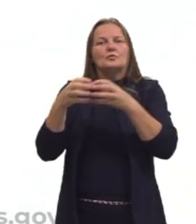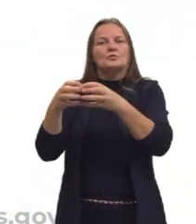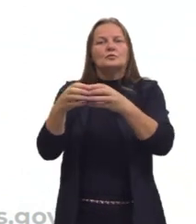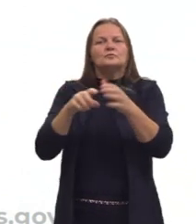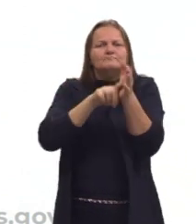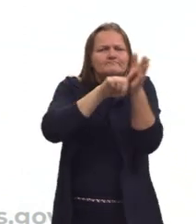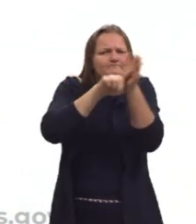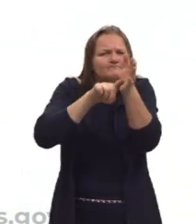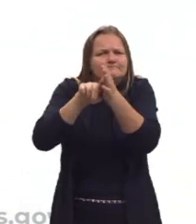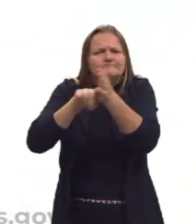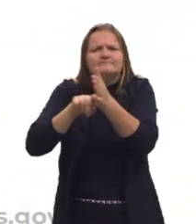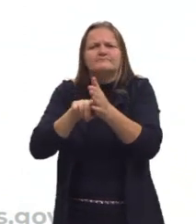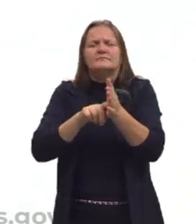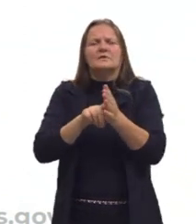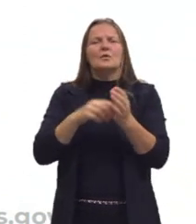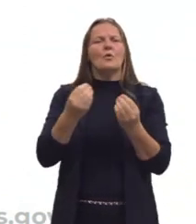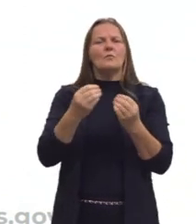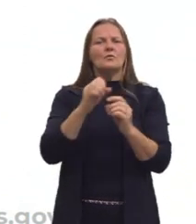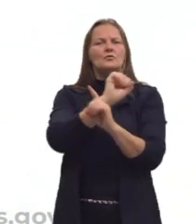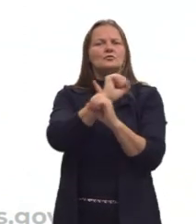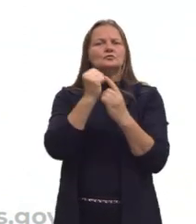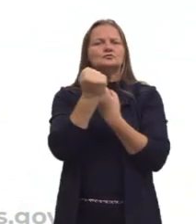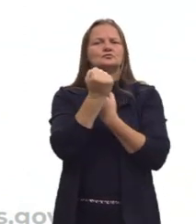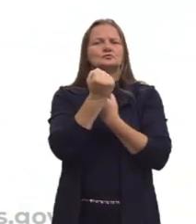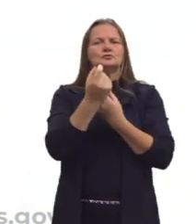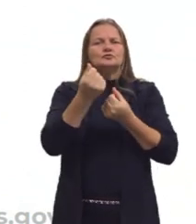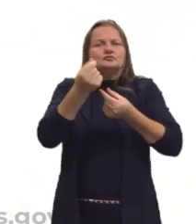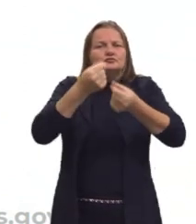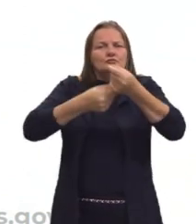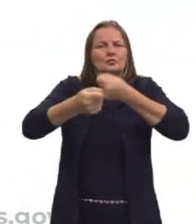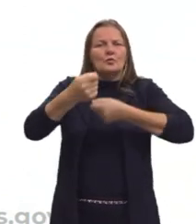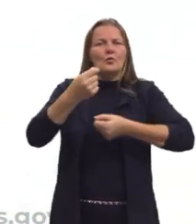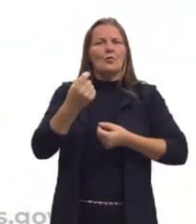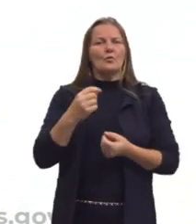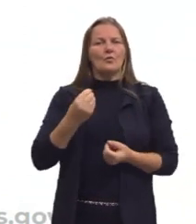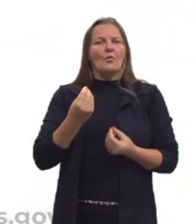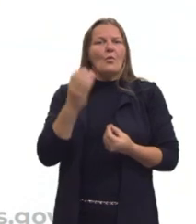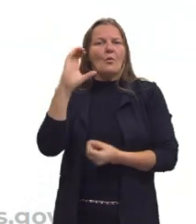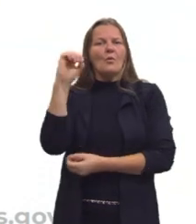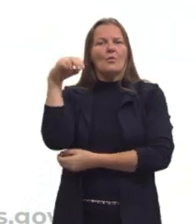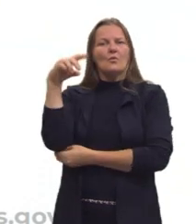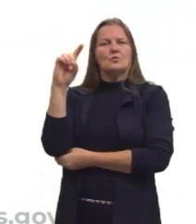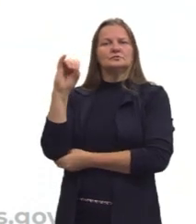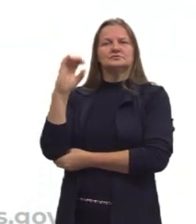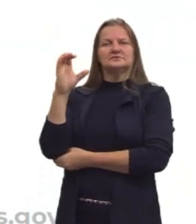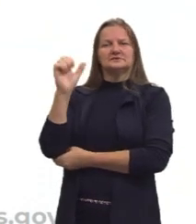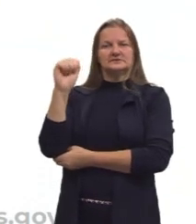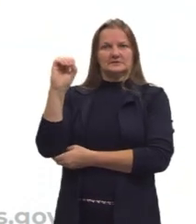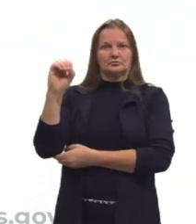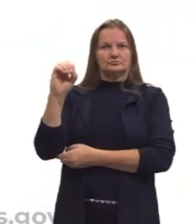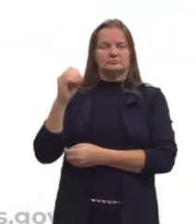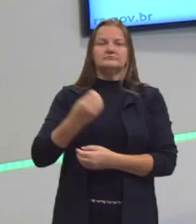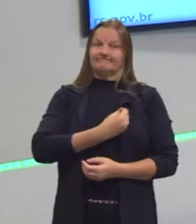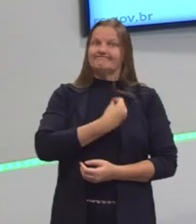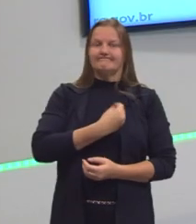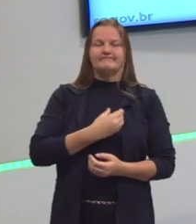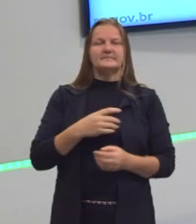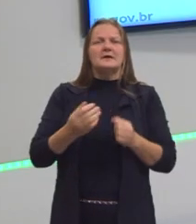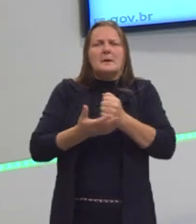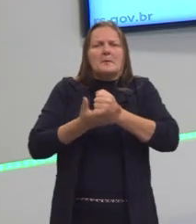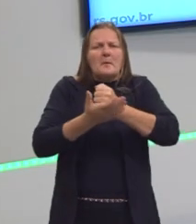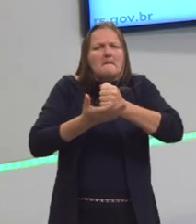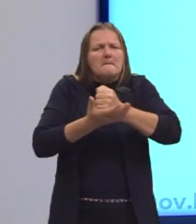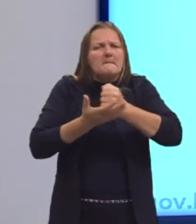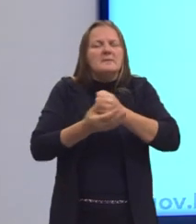análise das condições socioeconômicas. A estratificação social serve também como base para entender